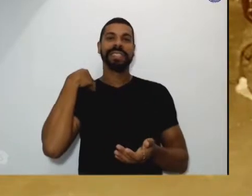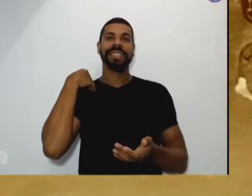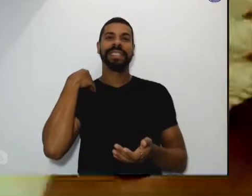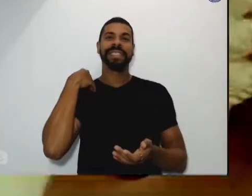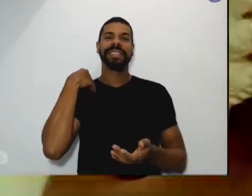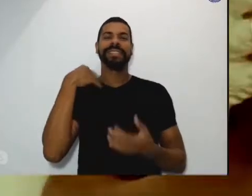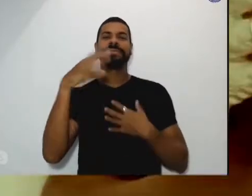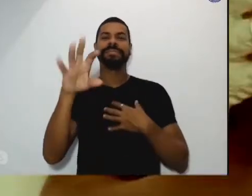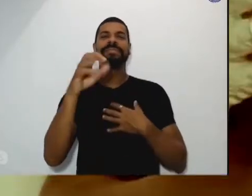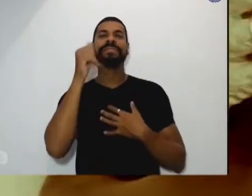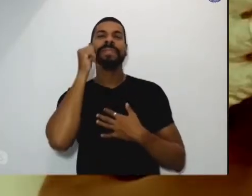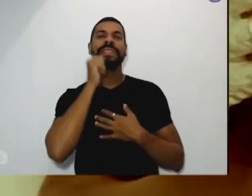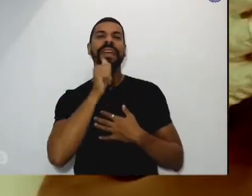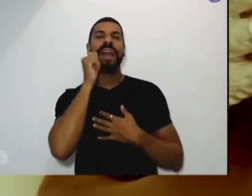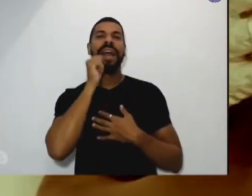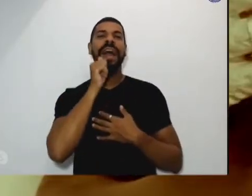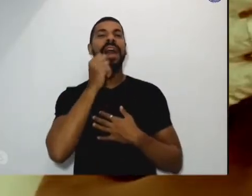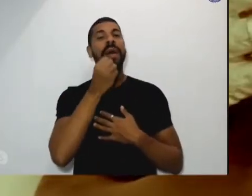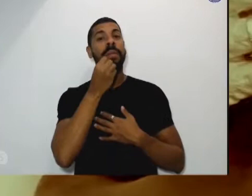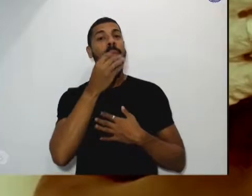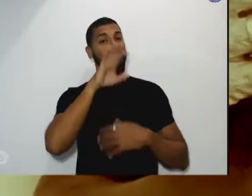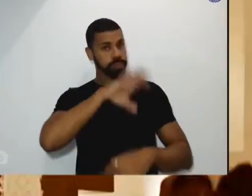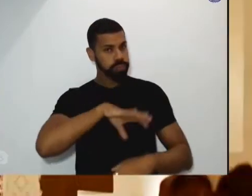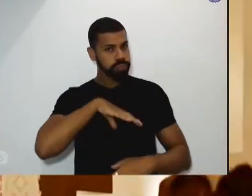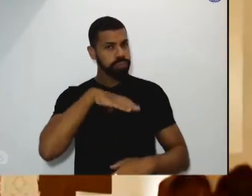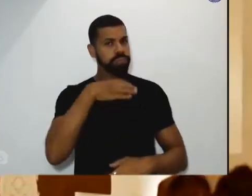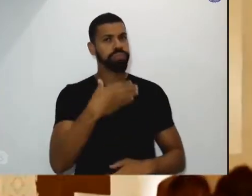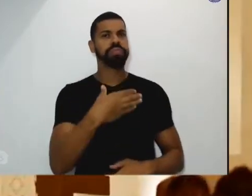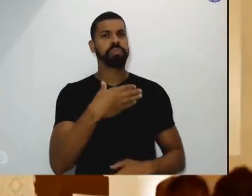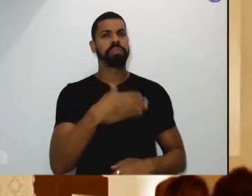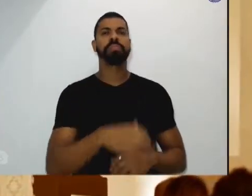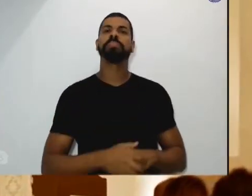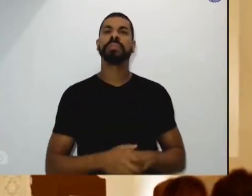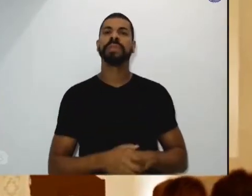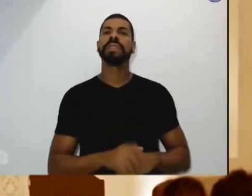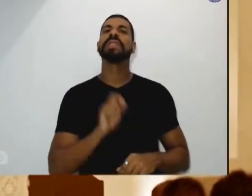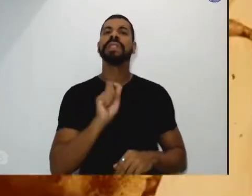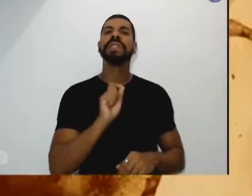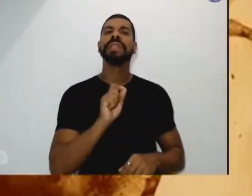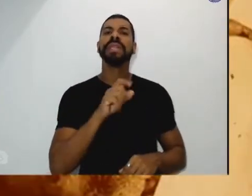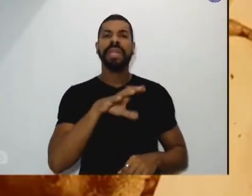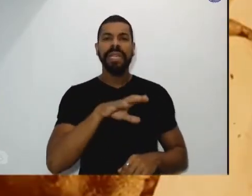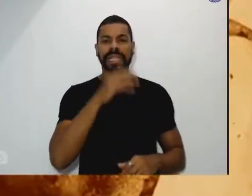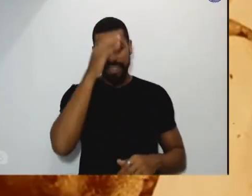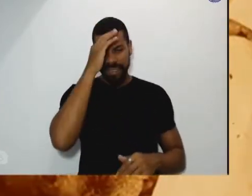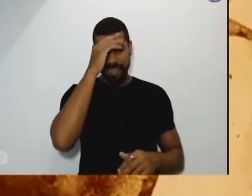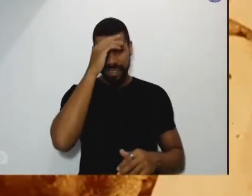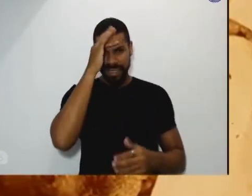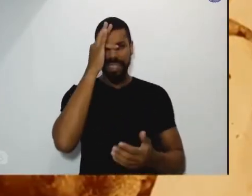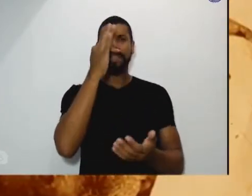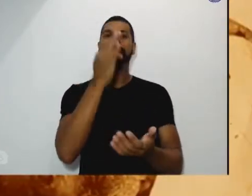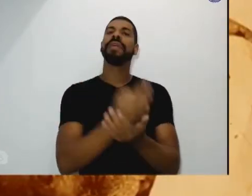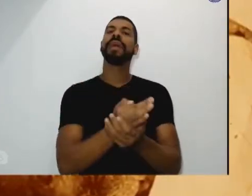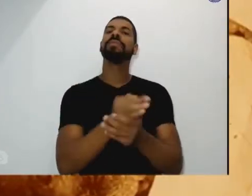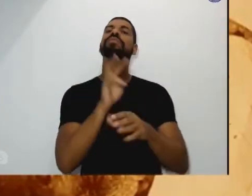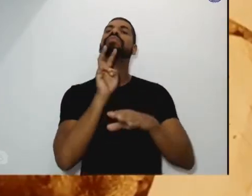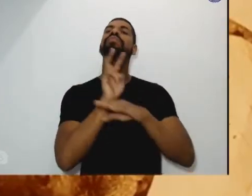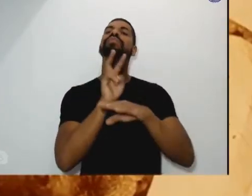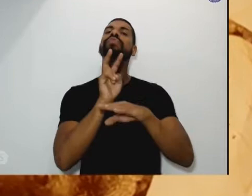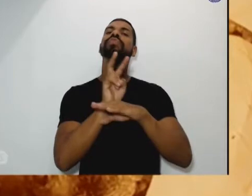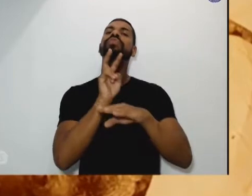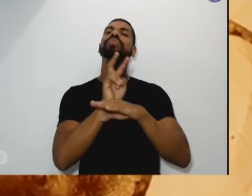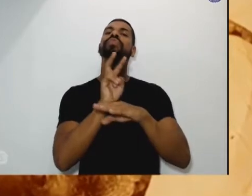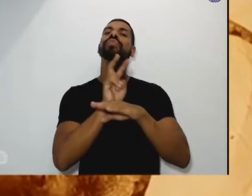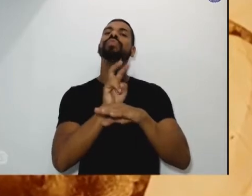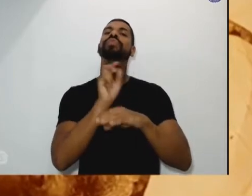corajosa, boa samaritana no meio em que viveu. Exemplo de fé, amor, cuidado e compromisso cristão com